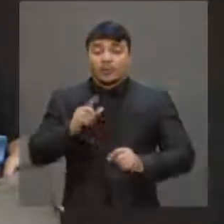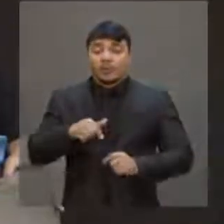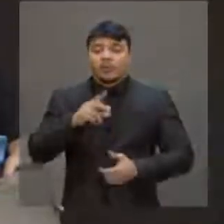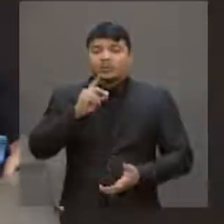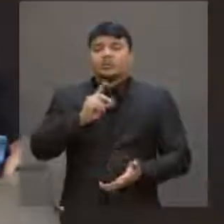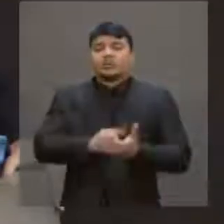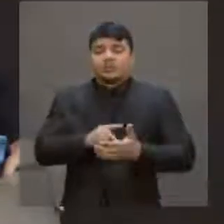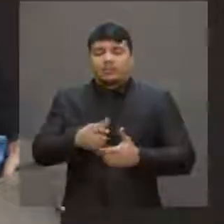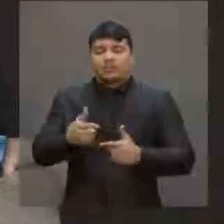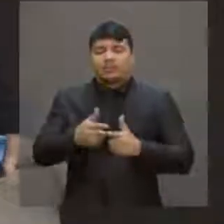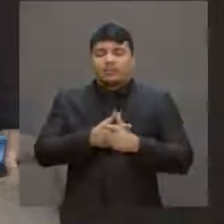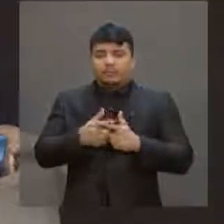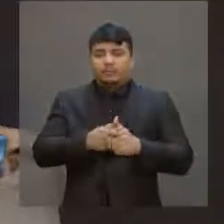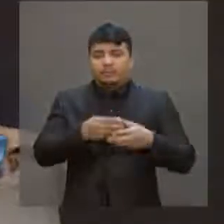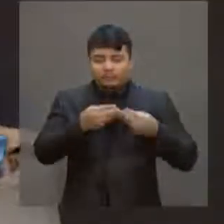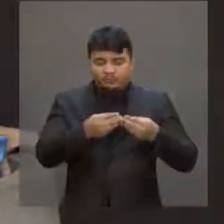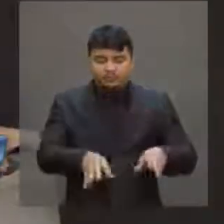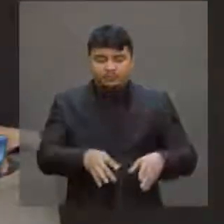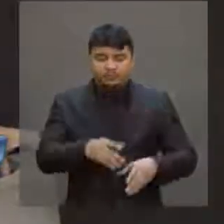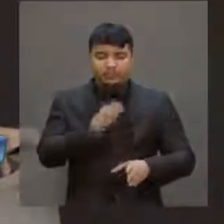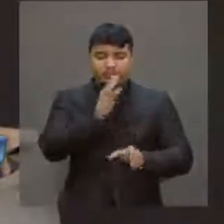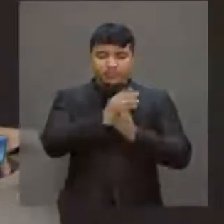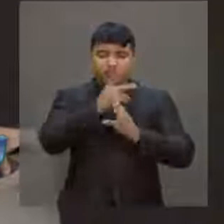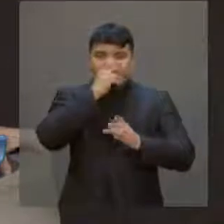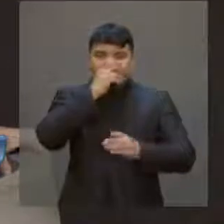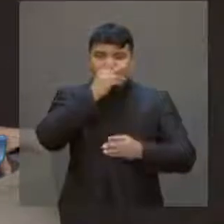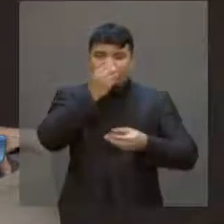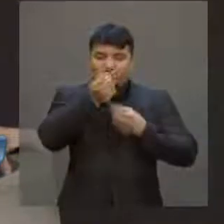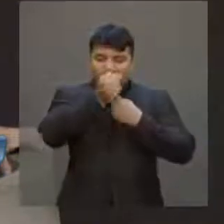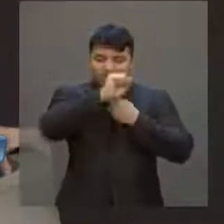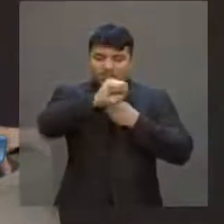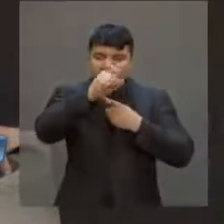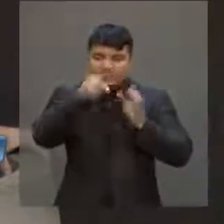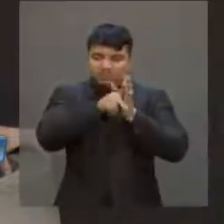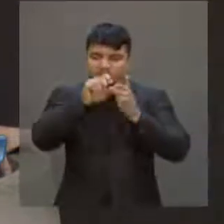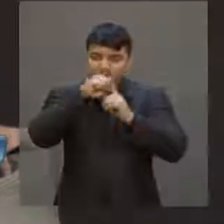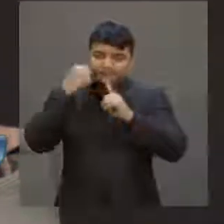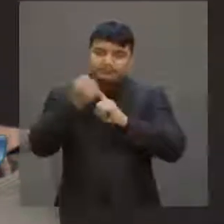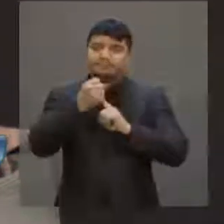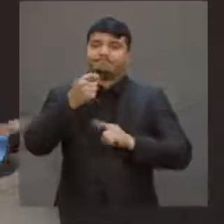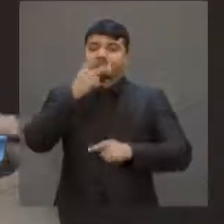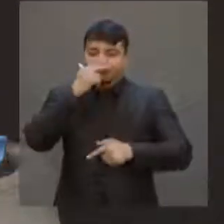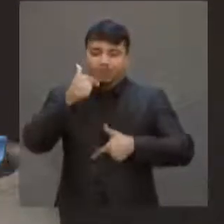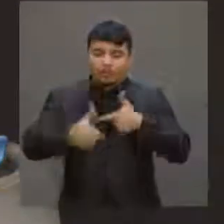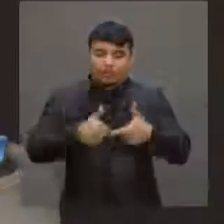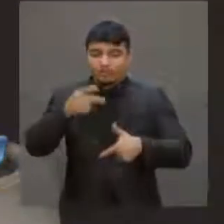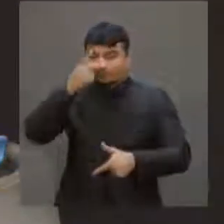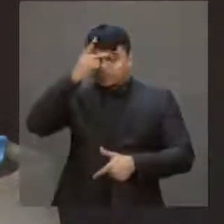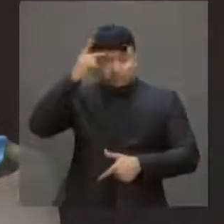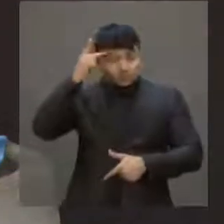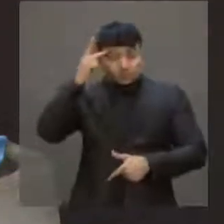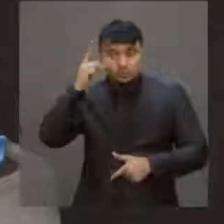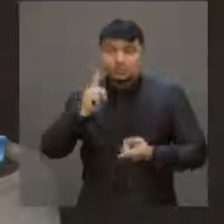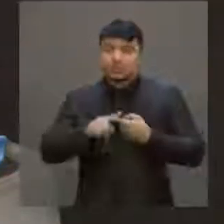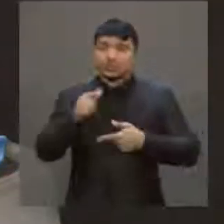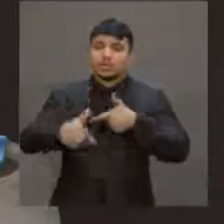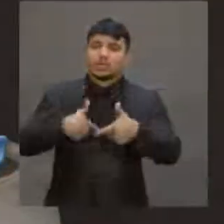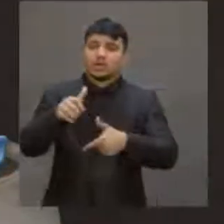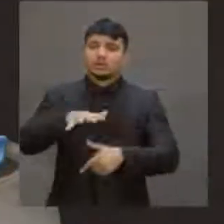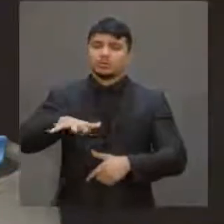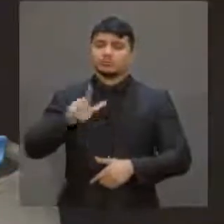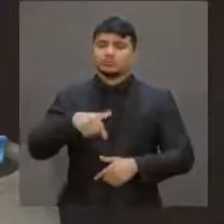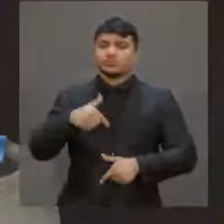verdadeira tragédia do ponto de vista da proteção social ao trabalho, ao trabalhador, à trabalhadora, ao